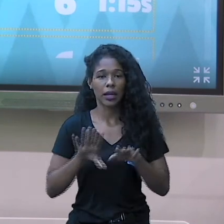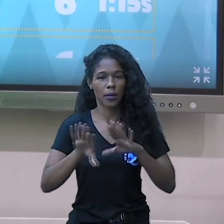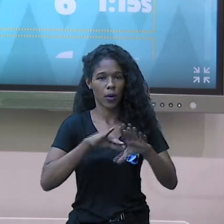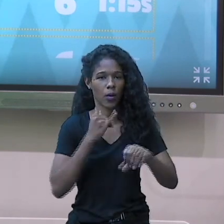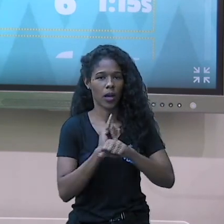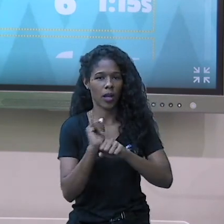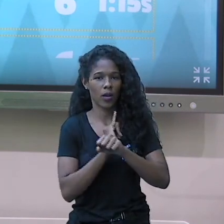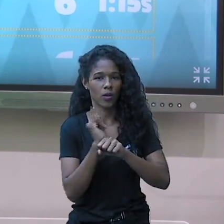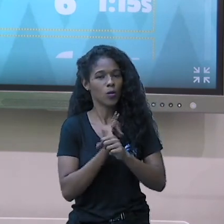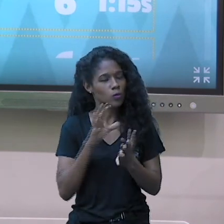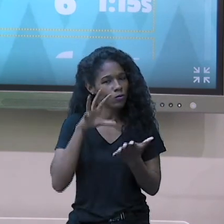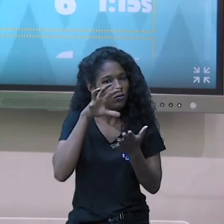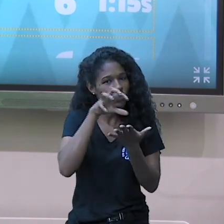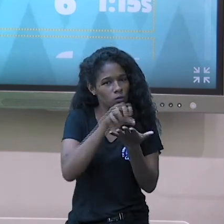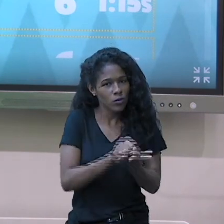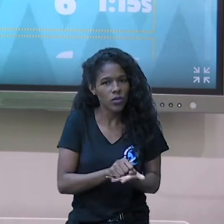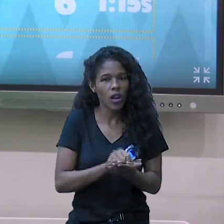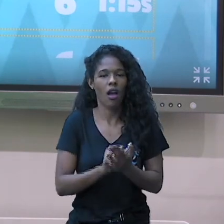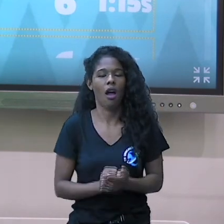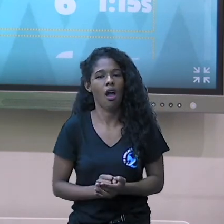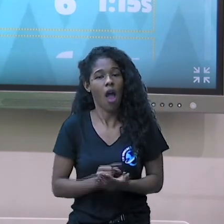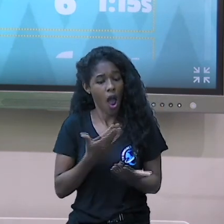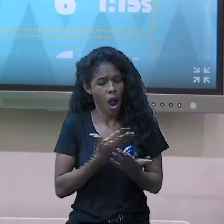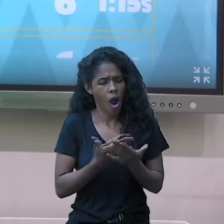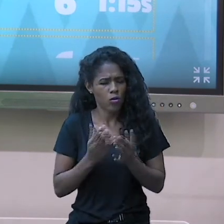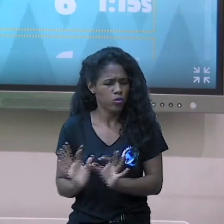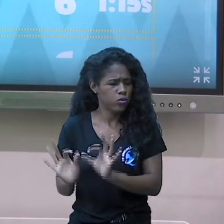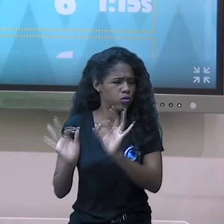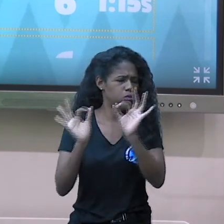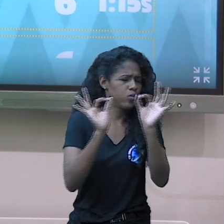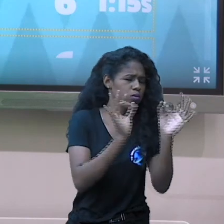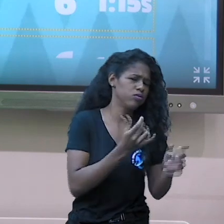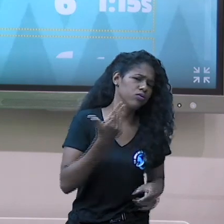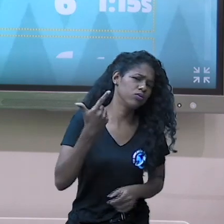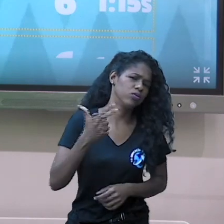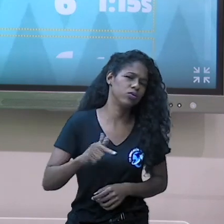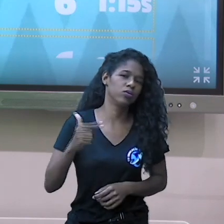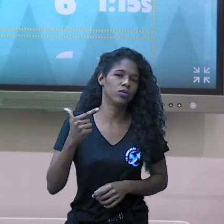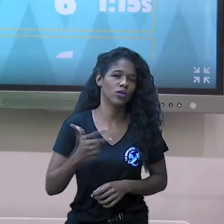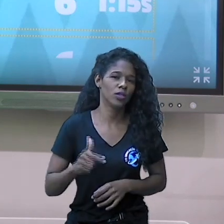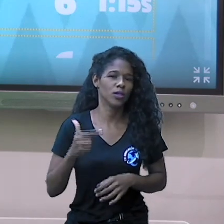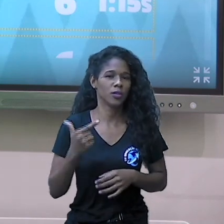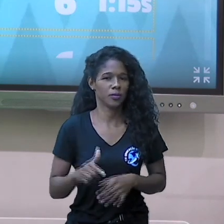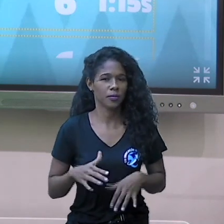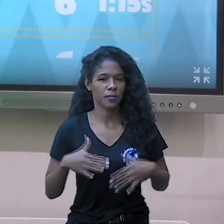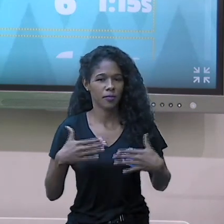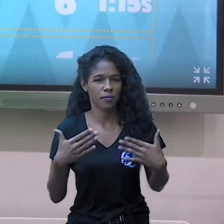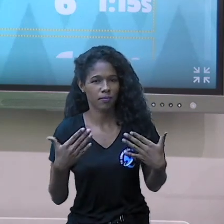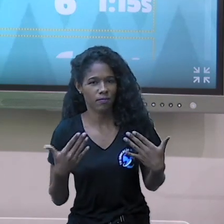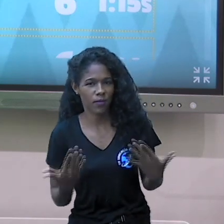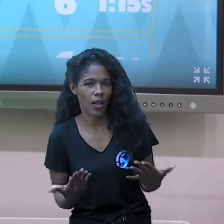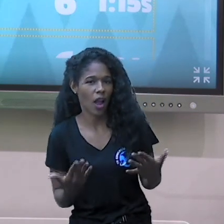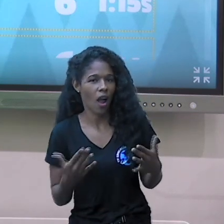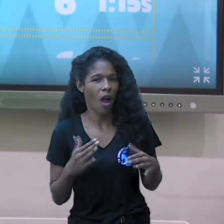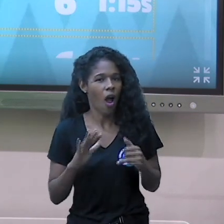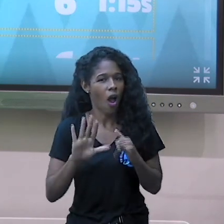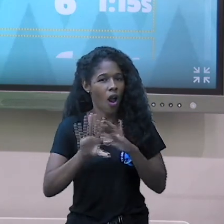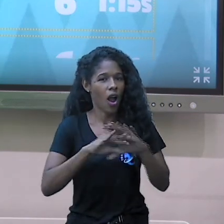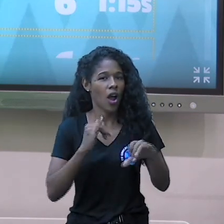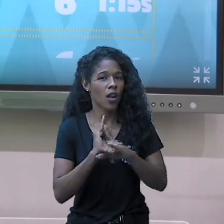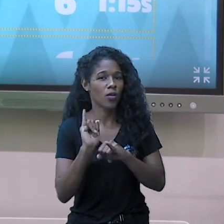Isso. Assistam as aulas quantas vezes vocês quiserem. E qual é o nosso canal lá, pessoal? SmedGV.